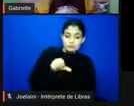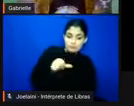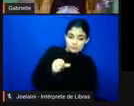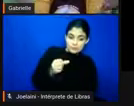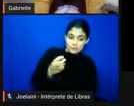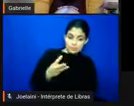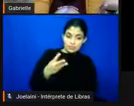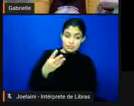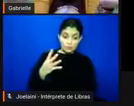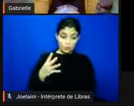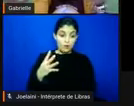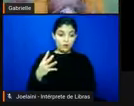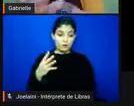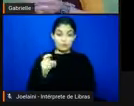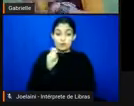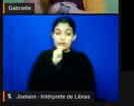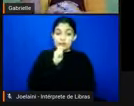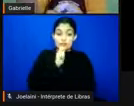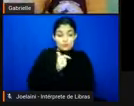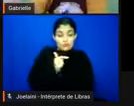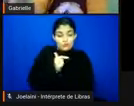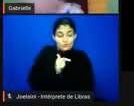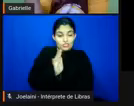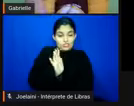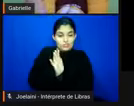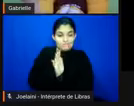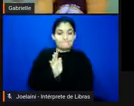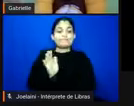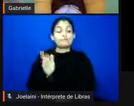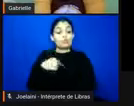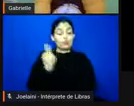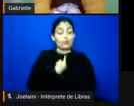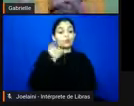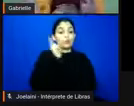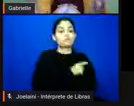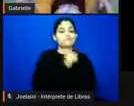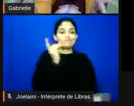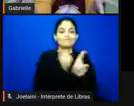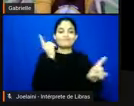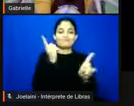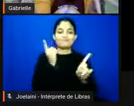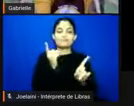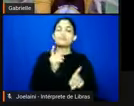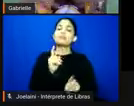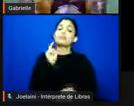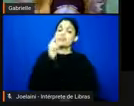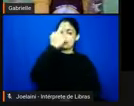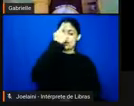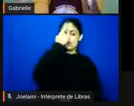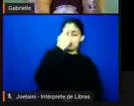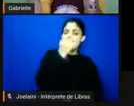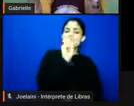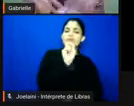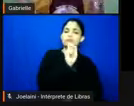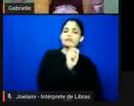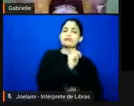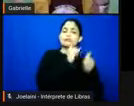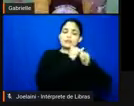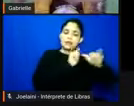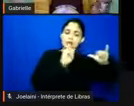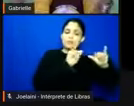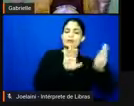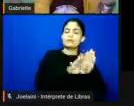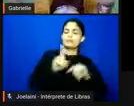se tinha ela até então. E a ideia é que tanto a campanha, né? Quanto esse material aqui, ajudem para que a gente